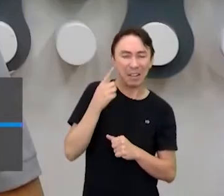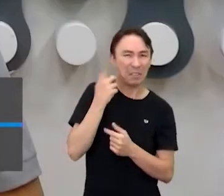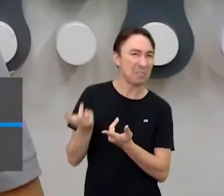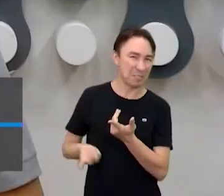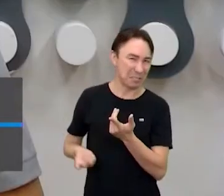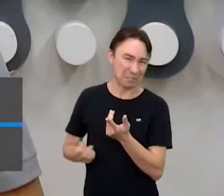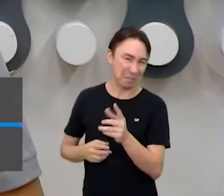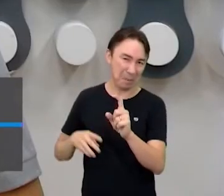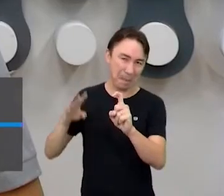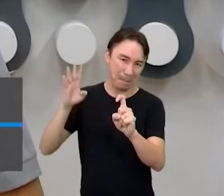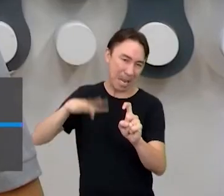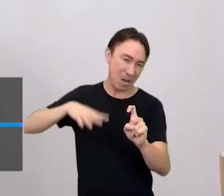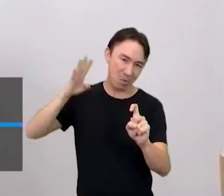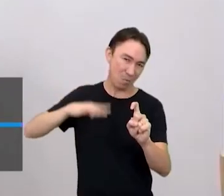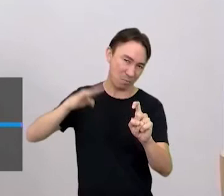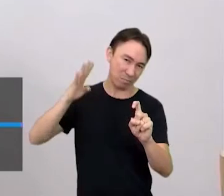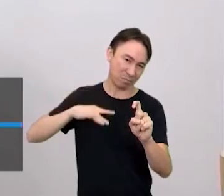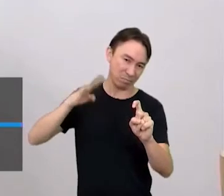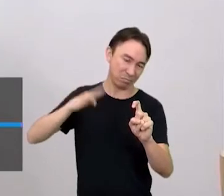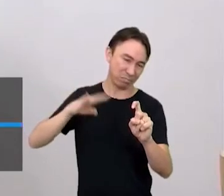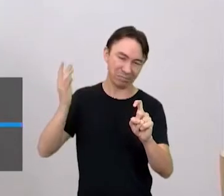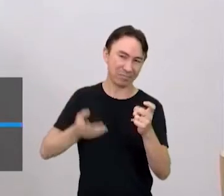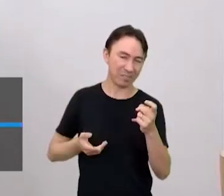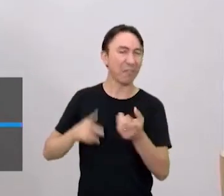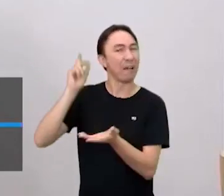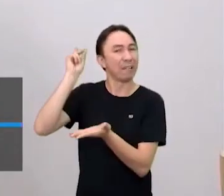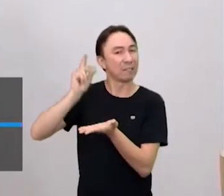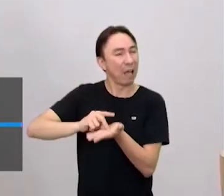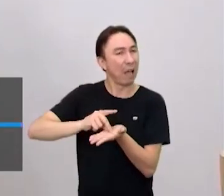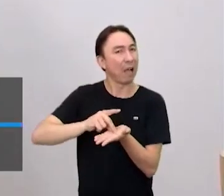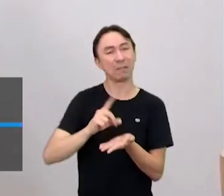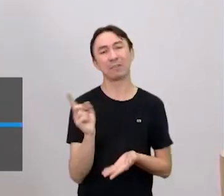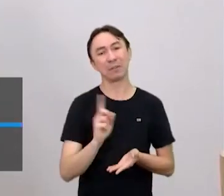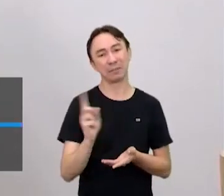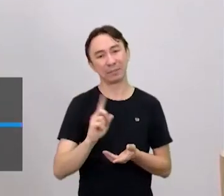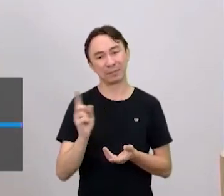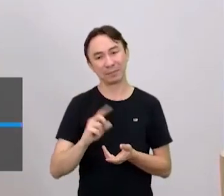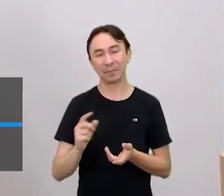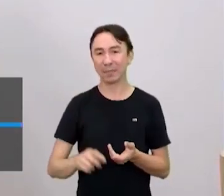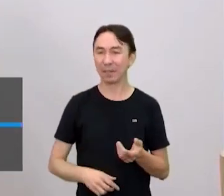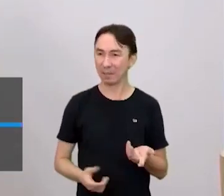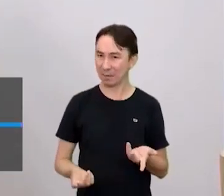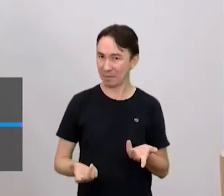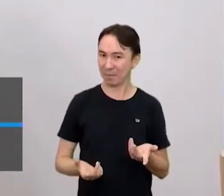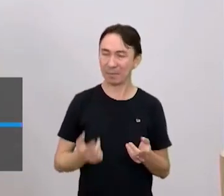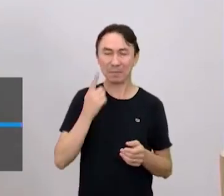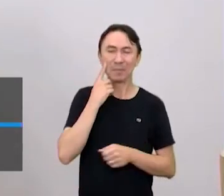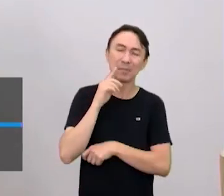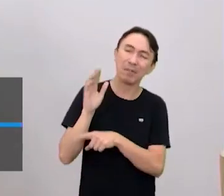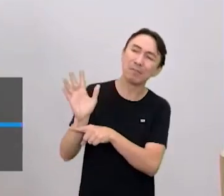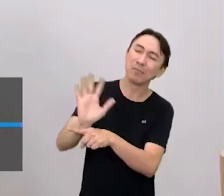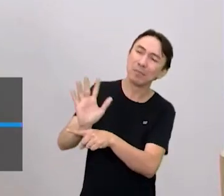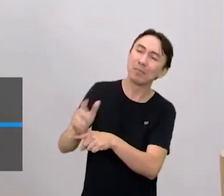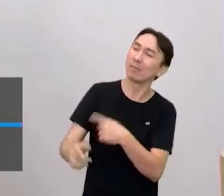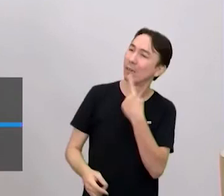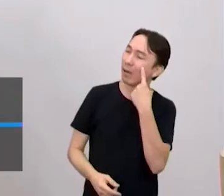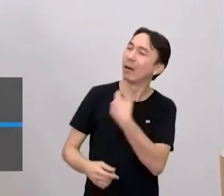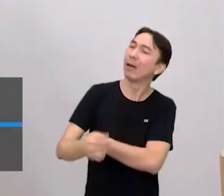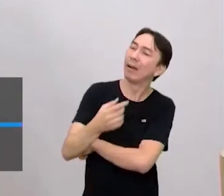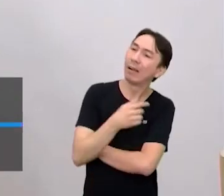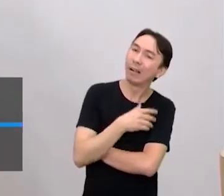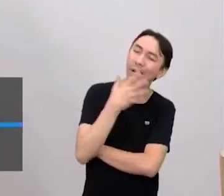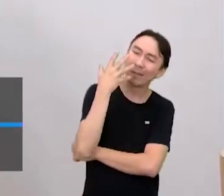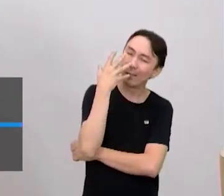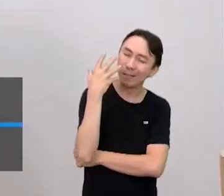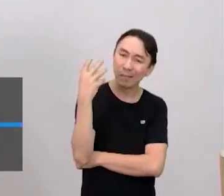Sobre isso. Era uma coisa meio fantasiosa, assim, não corresponde ao que é mesmo o Muay Thai. Mas tinha todo